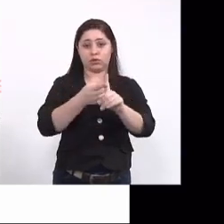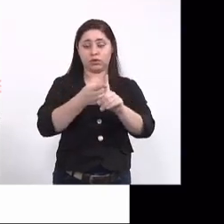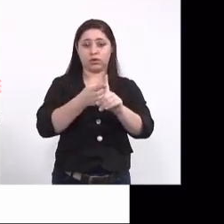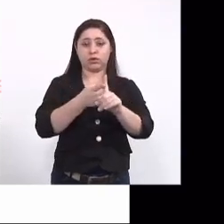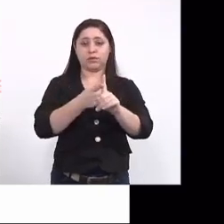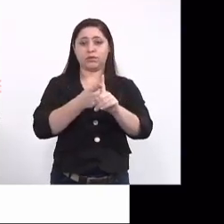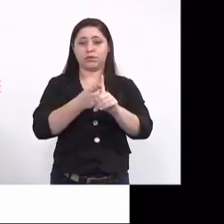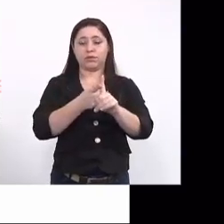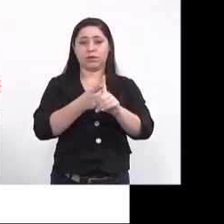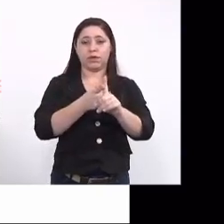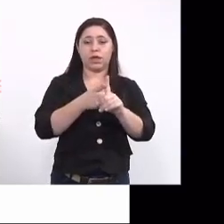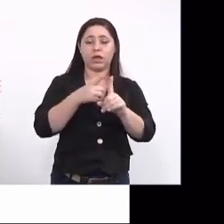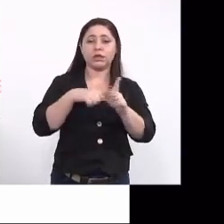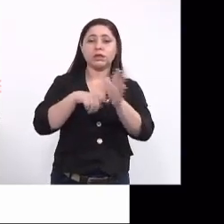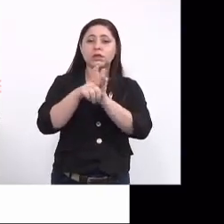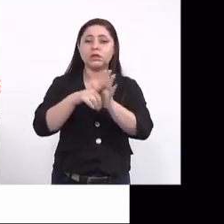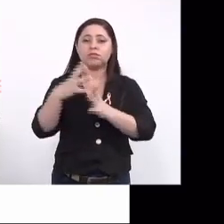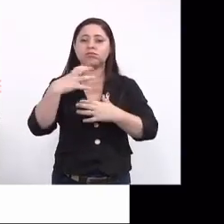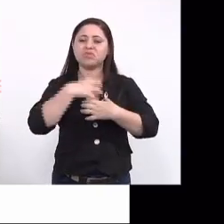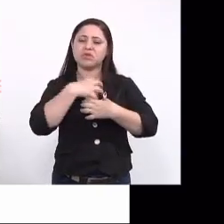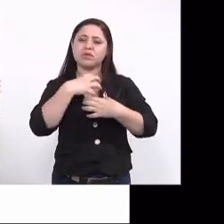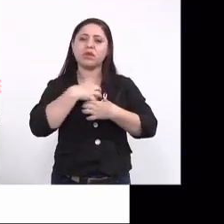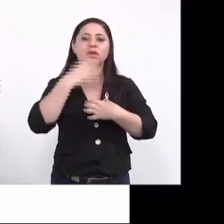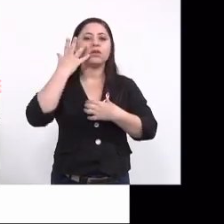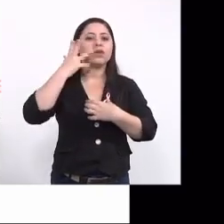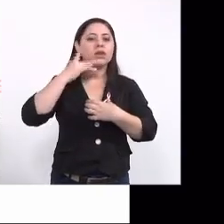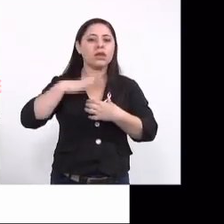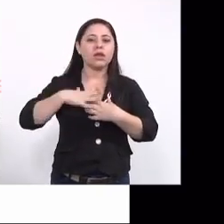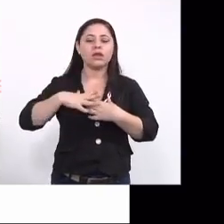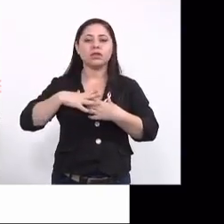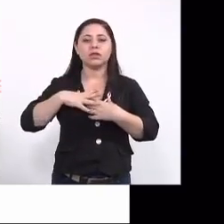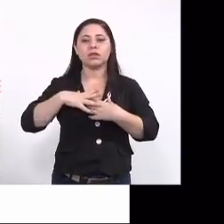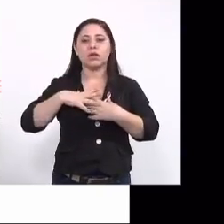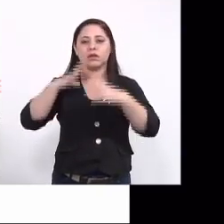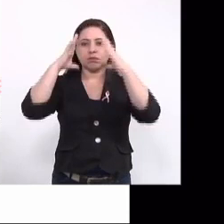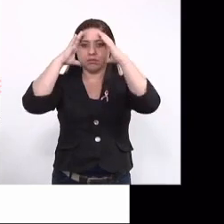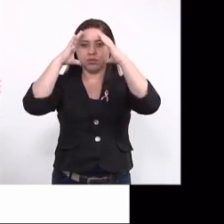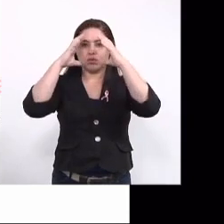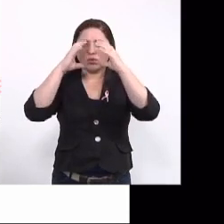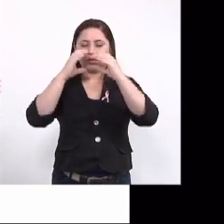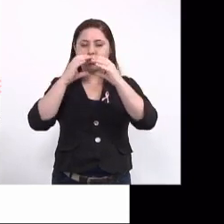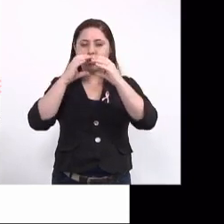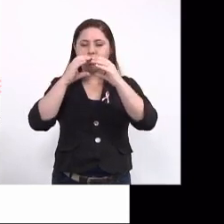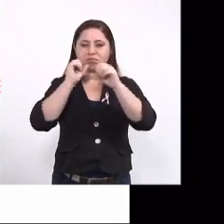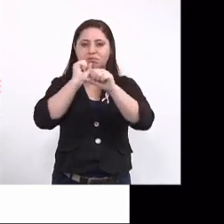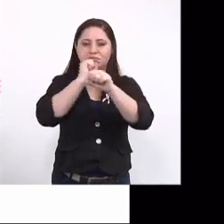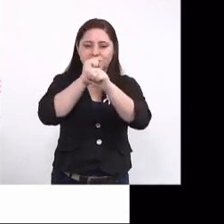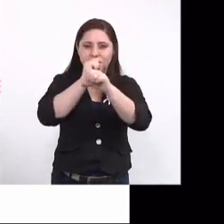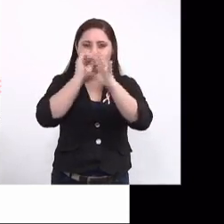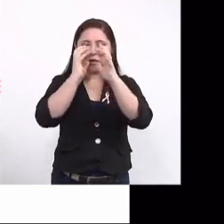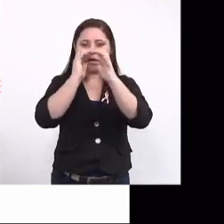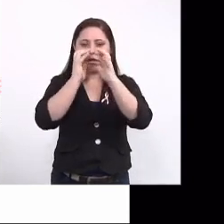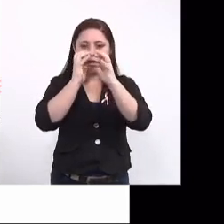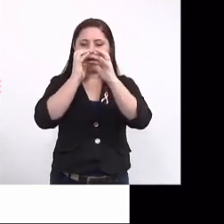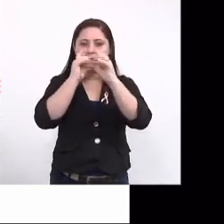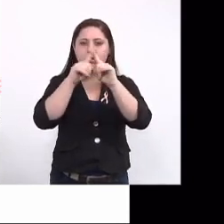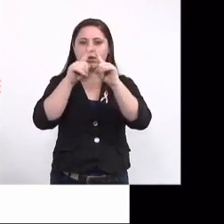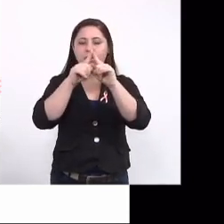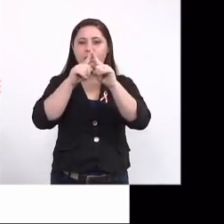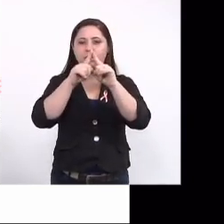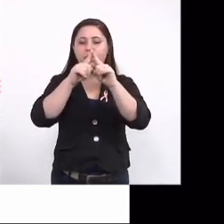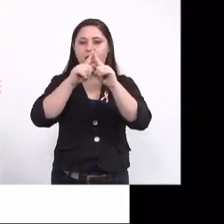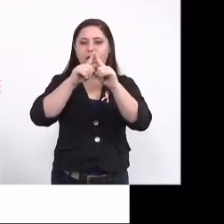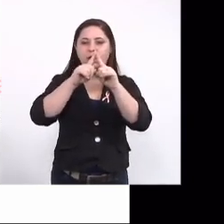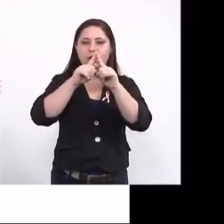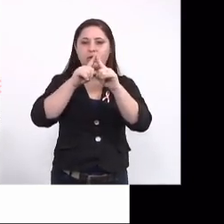Com relação à clínica, aos sintomas dessas crianças, a microcefania, paralisia cerebral e distúrbios motores foram os